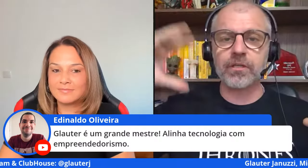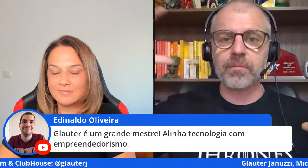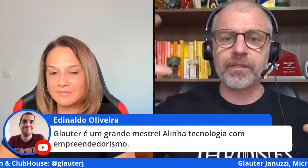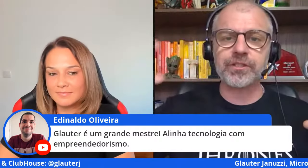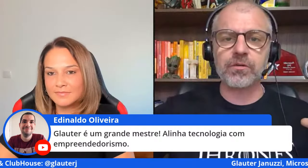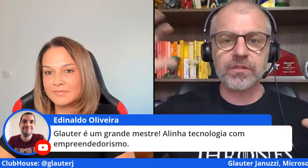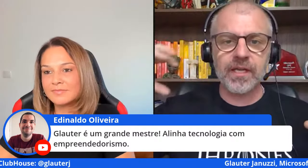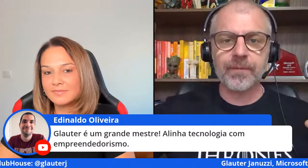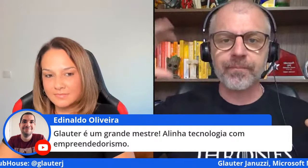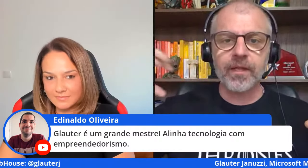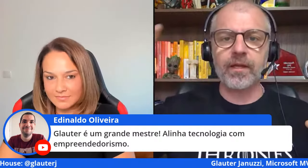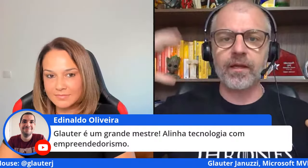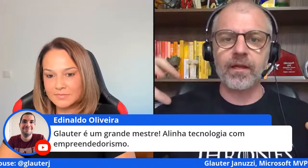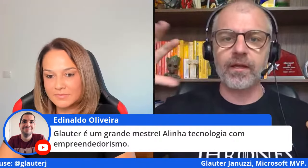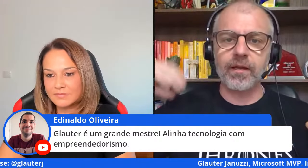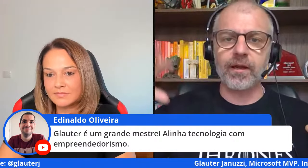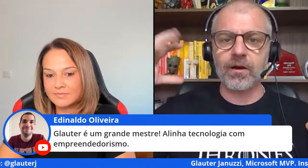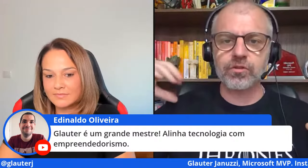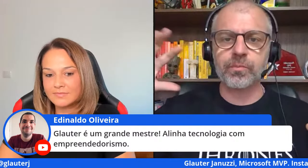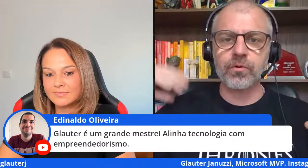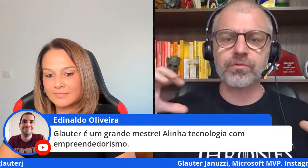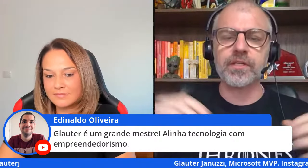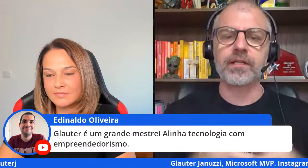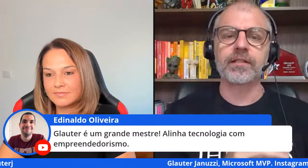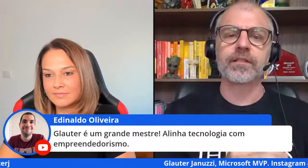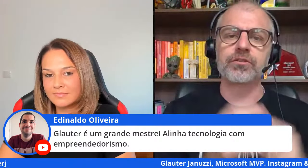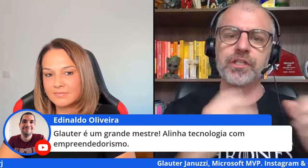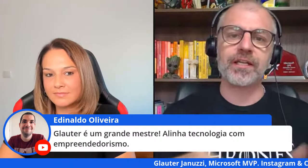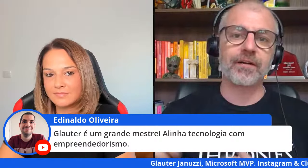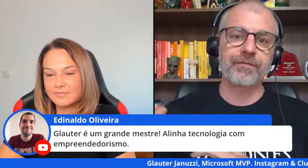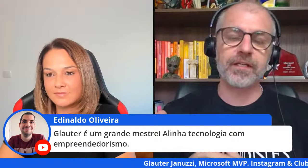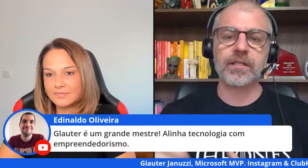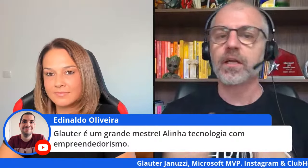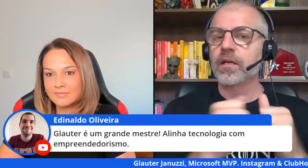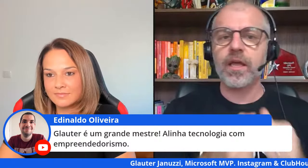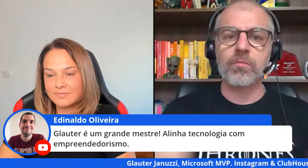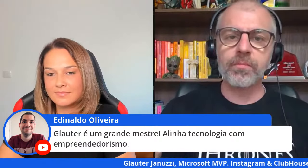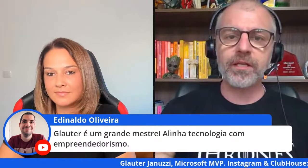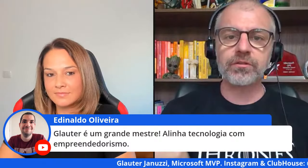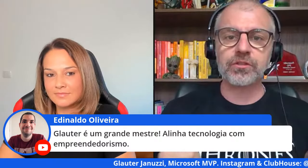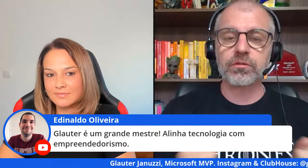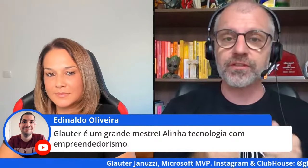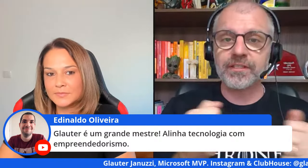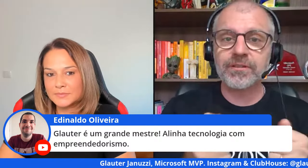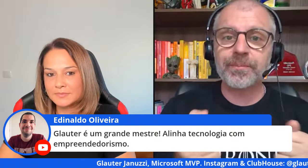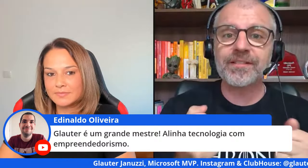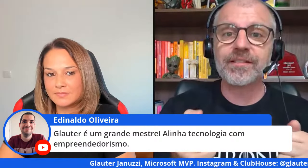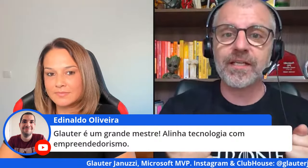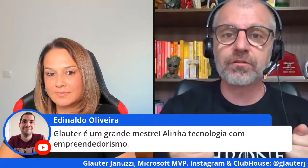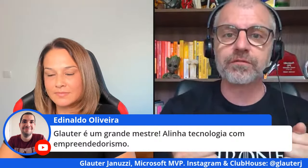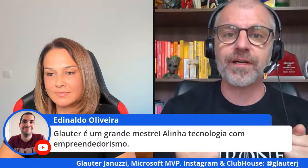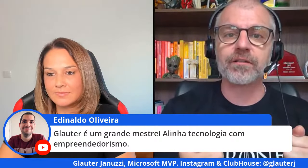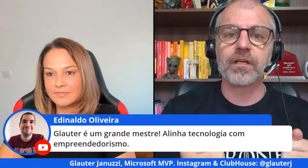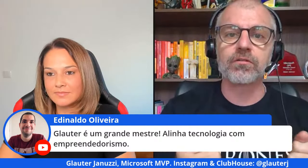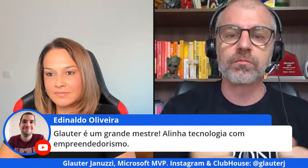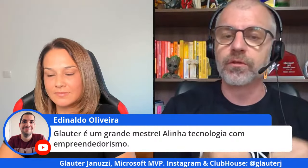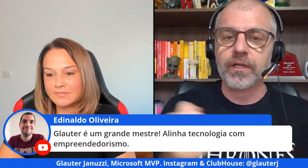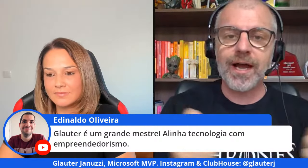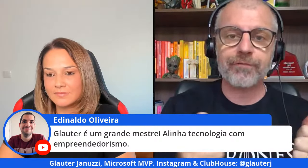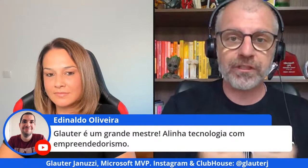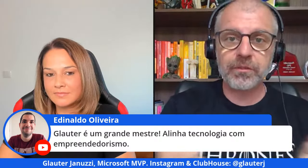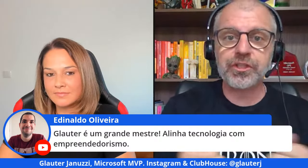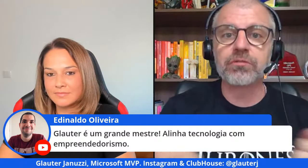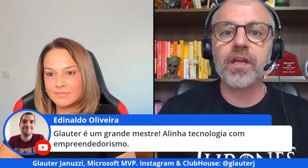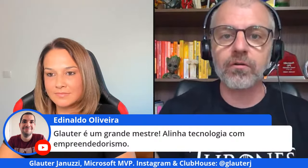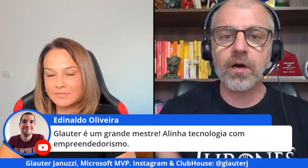uma ideia ou tem uma paixão que tá aos poucos né tentando tirar da gaveta é o momento de quando você não tá precisando de fato daquilo ali como